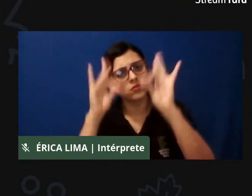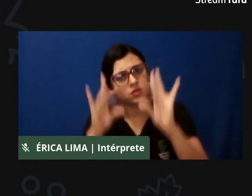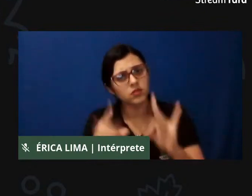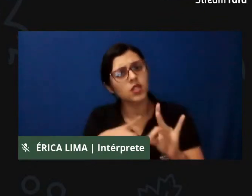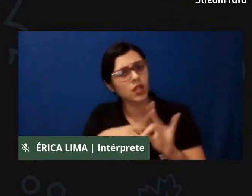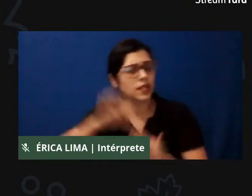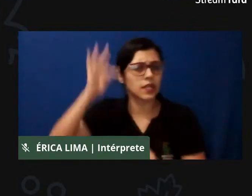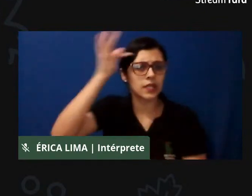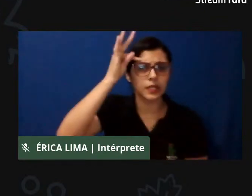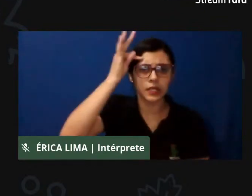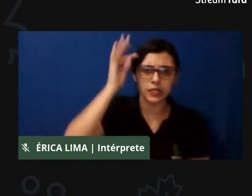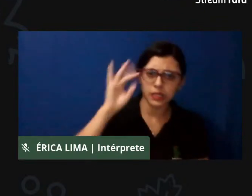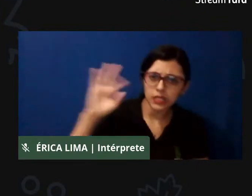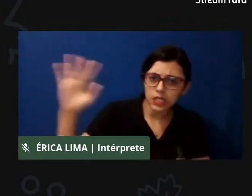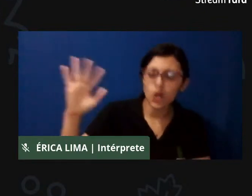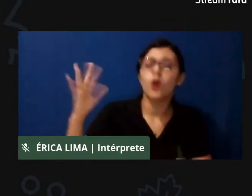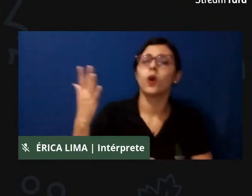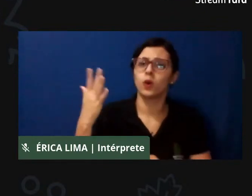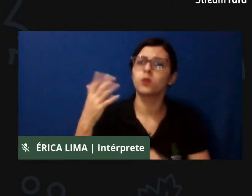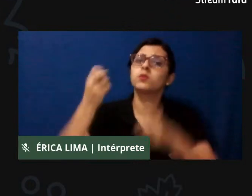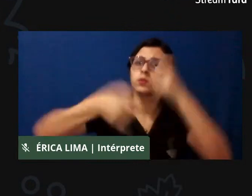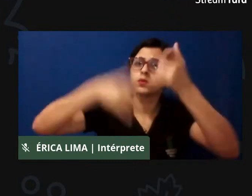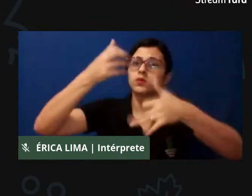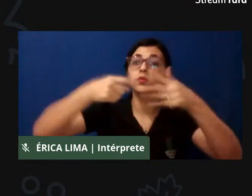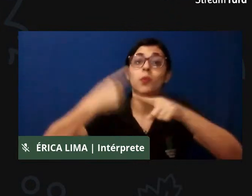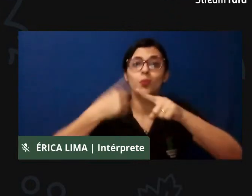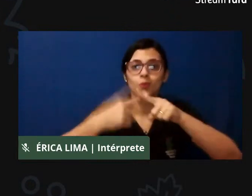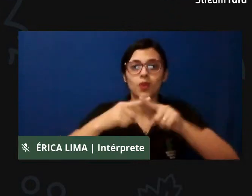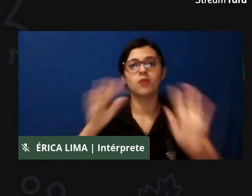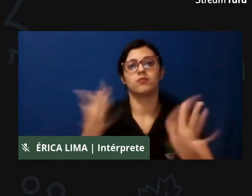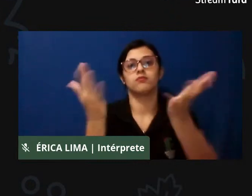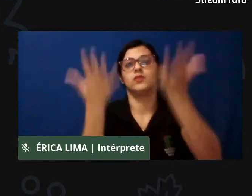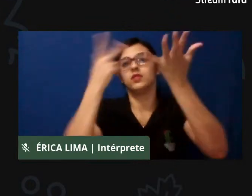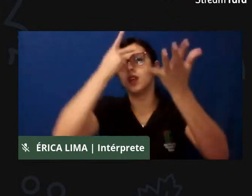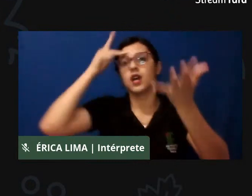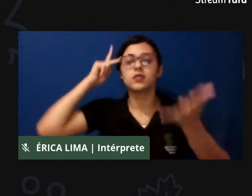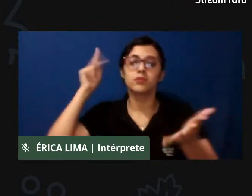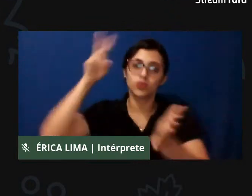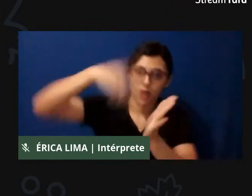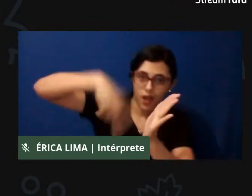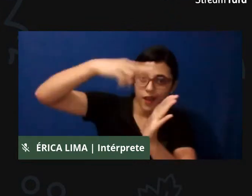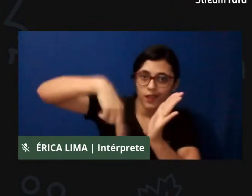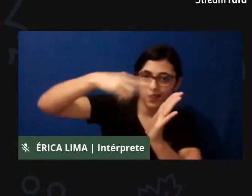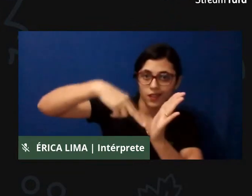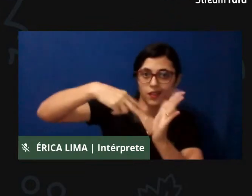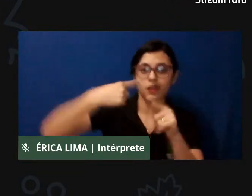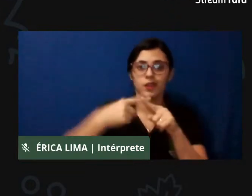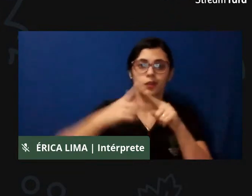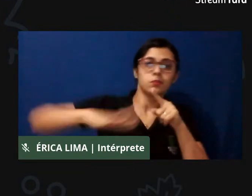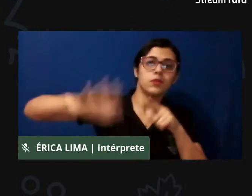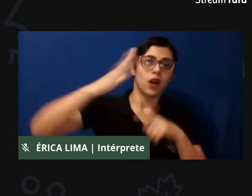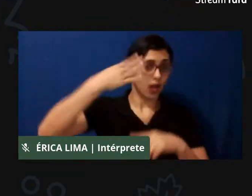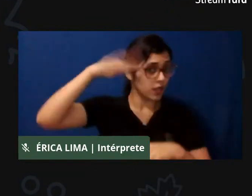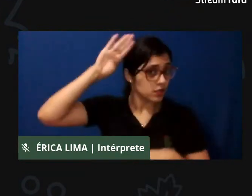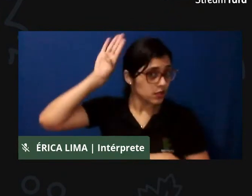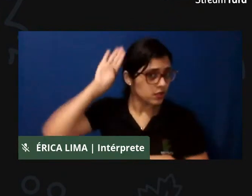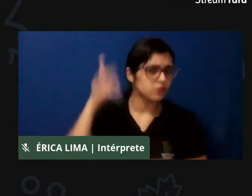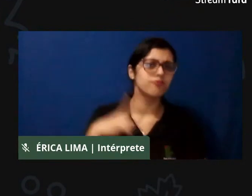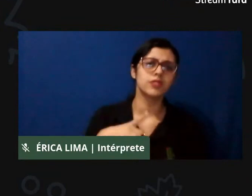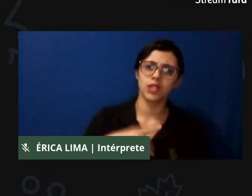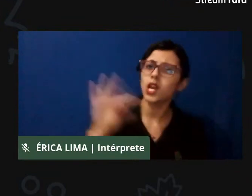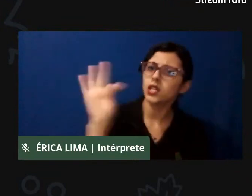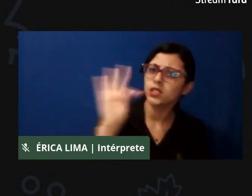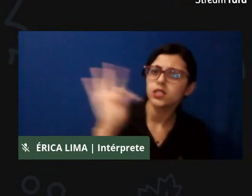pessoas a nos lerem, né, porque nós estamos aí na academia, a gente traz trabalhos falando